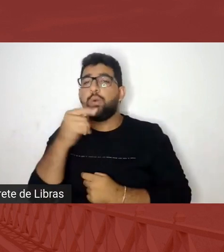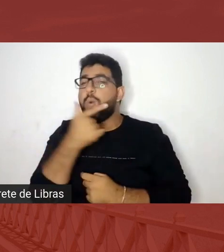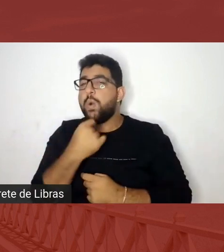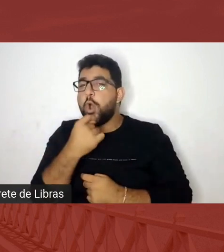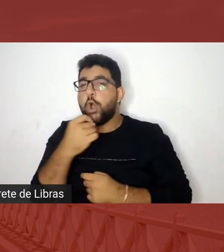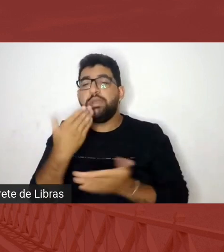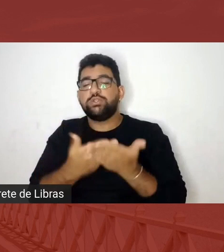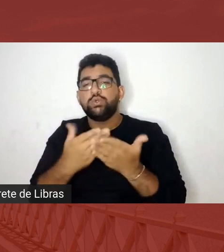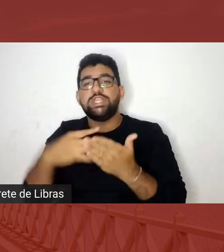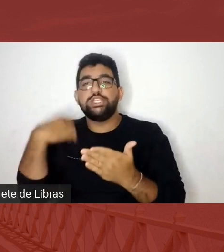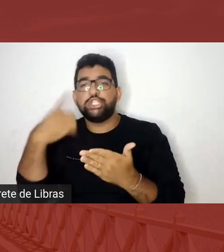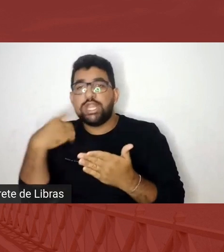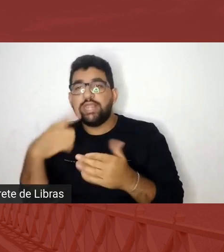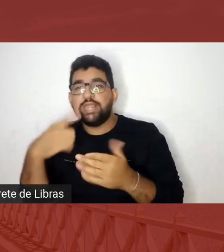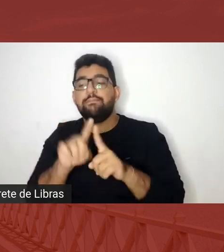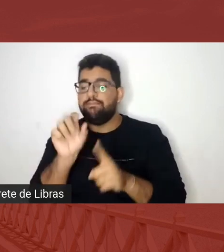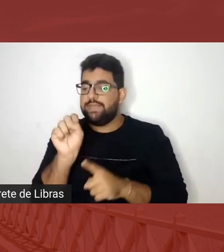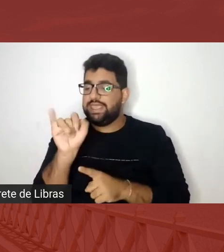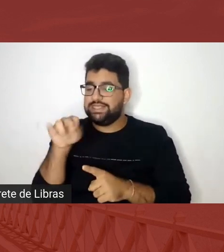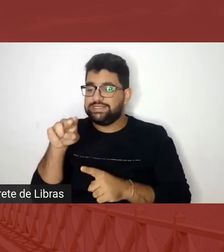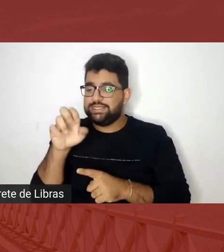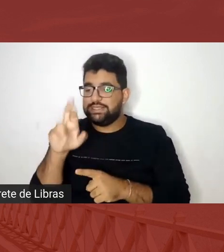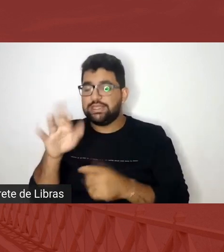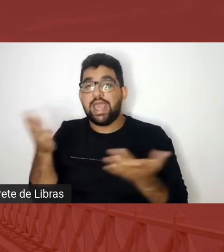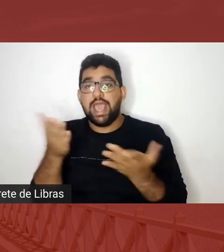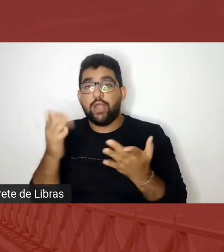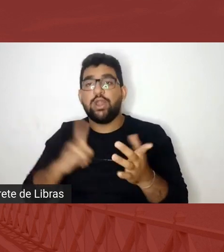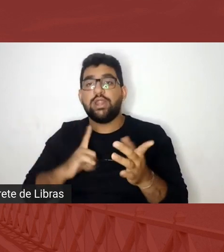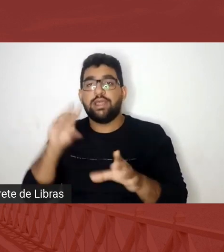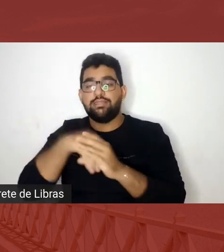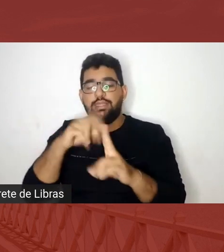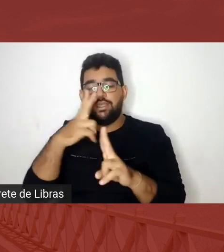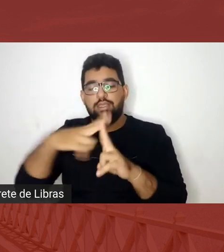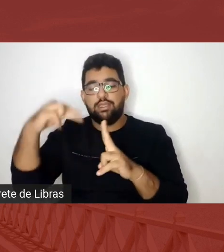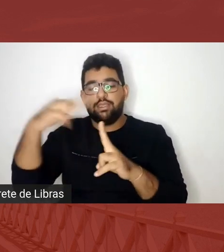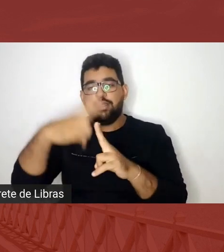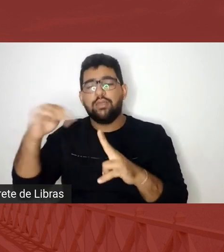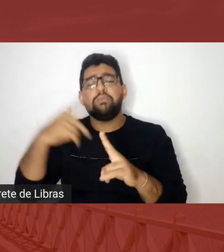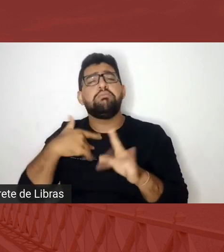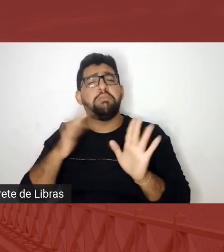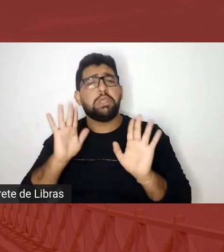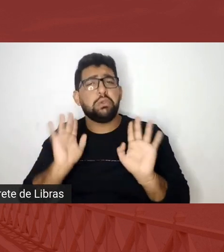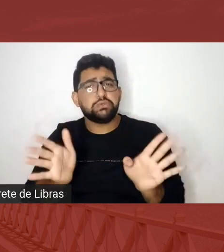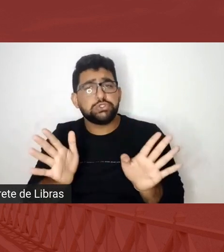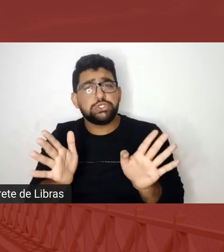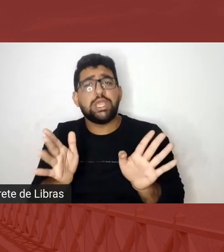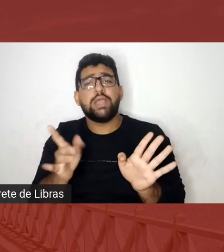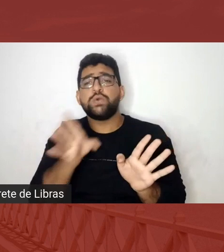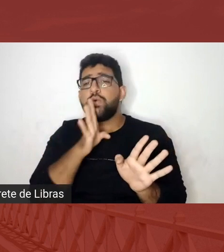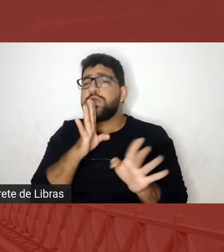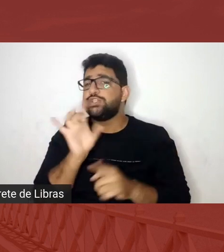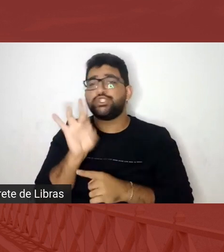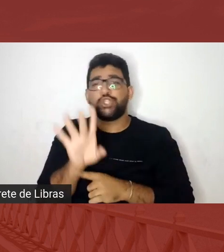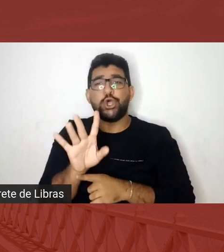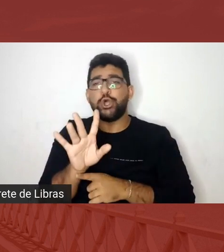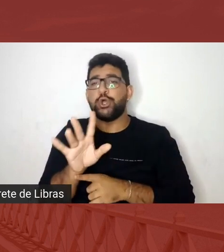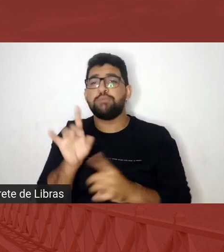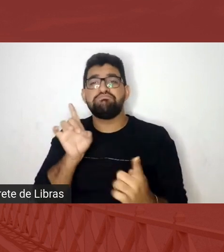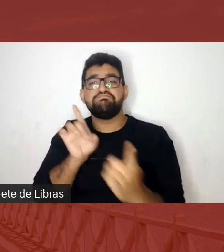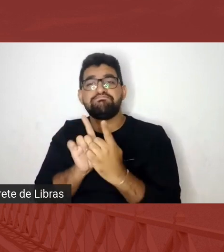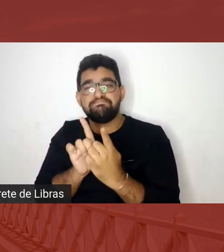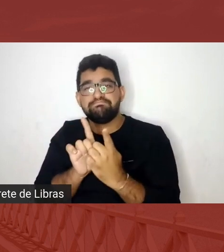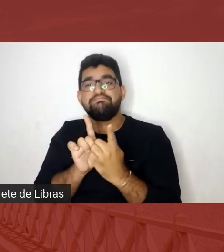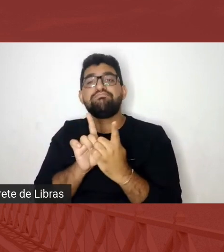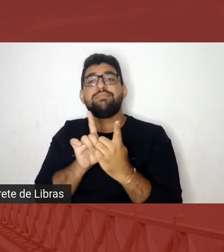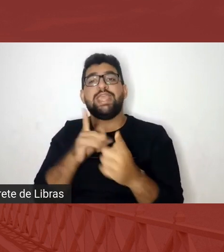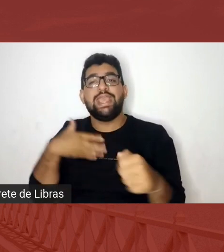como a maravilhosa Sinara que agora está na UMB. Eu particularmente só conheço a Sinara que está agora acessando o